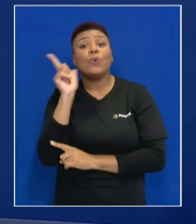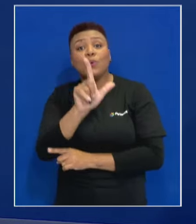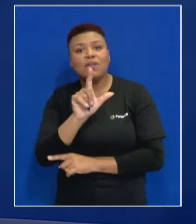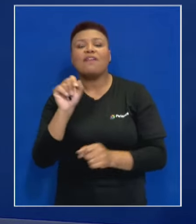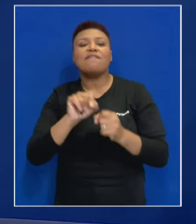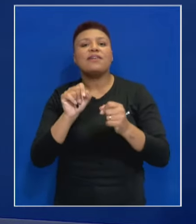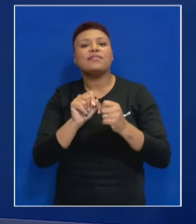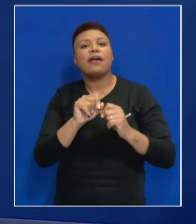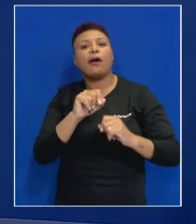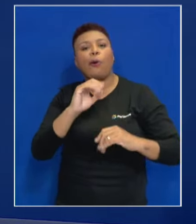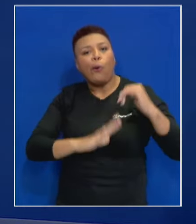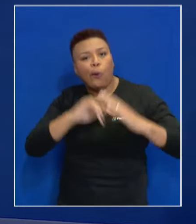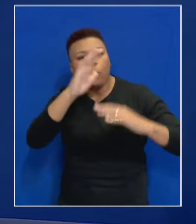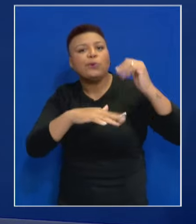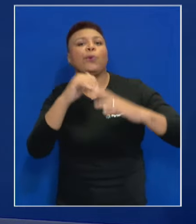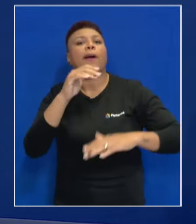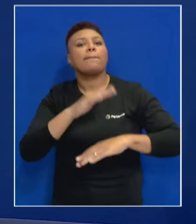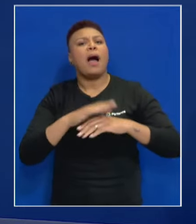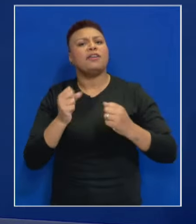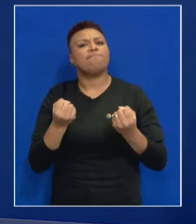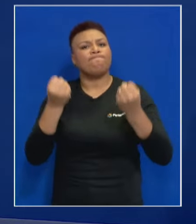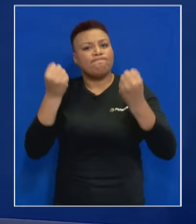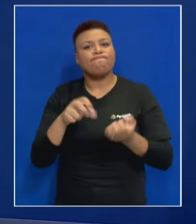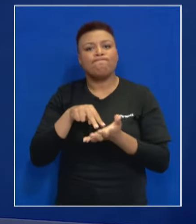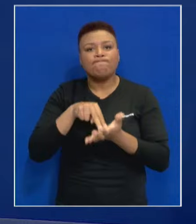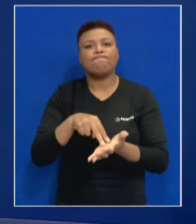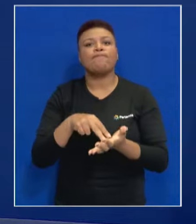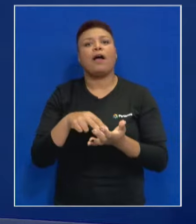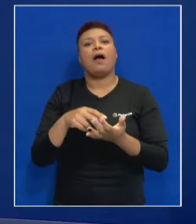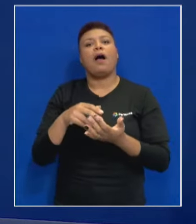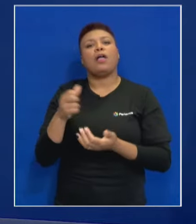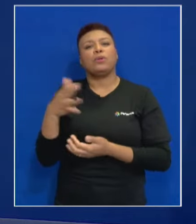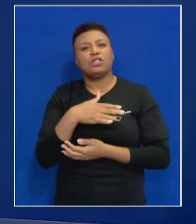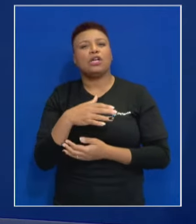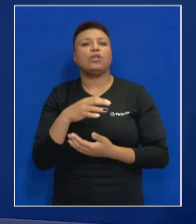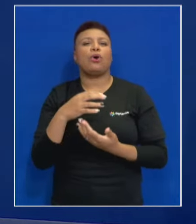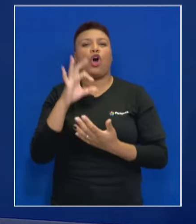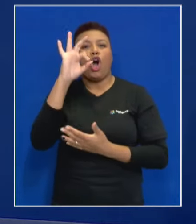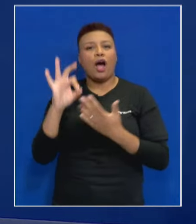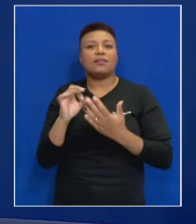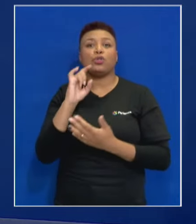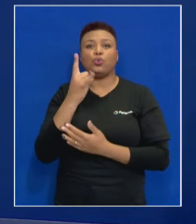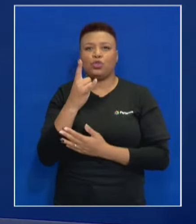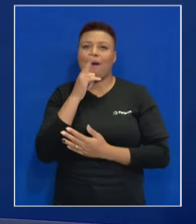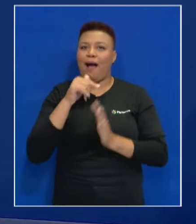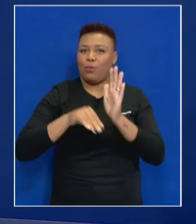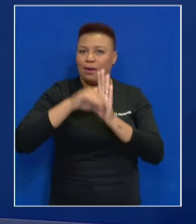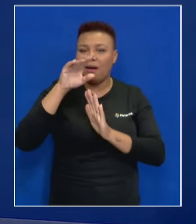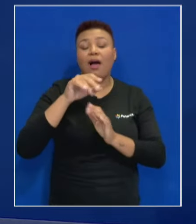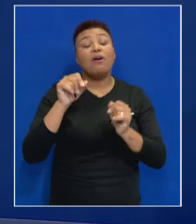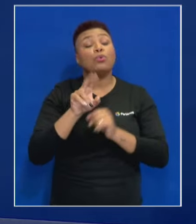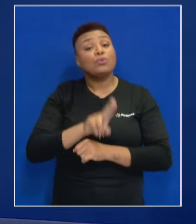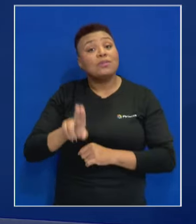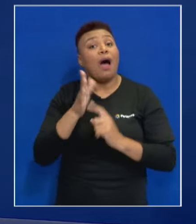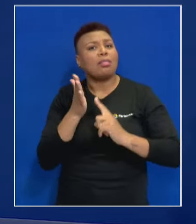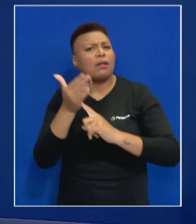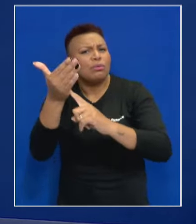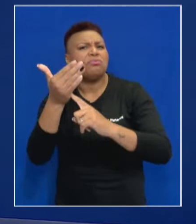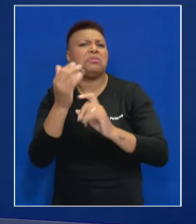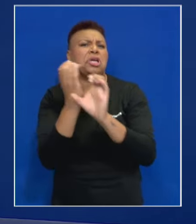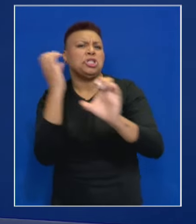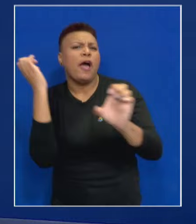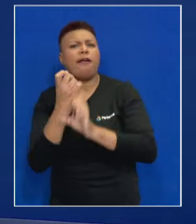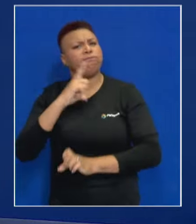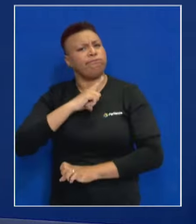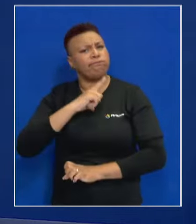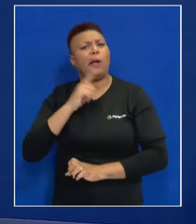fazer uma reconstrução com mais robustez. atualizando as cotas da última enchente e fazendo com que a gente use o melhor da tecnologia e da engenharia